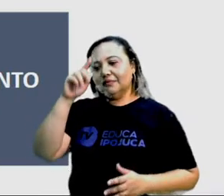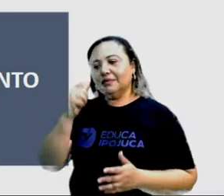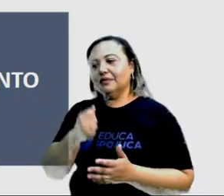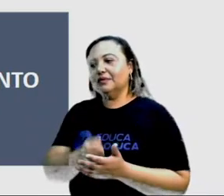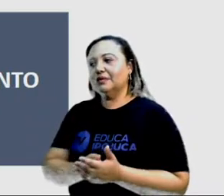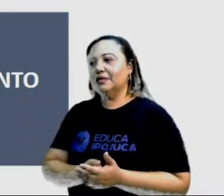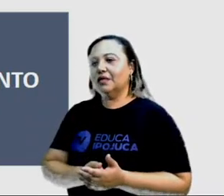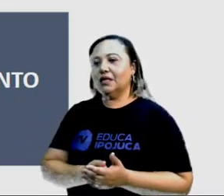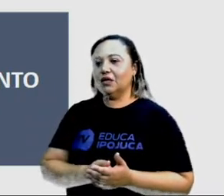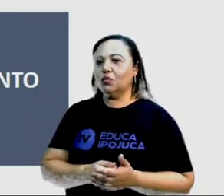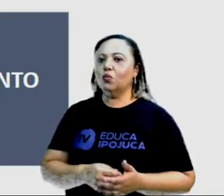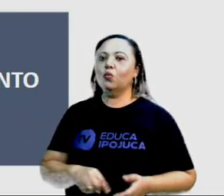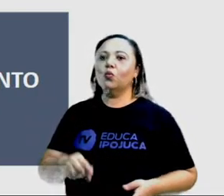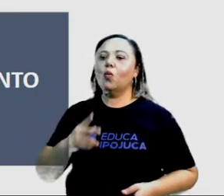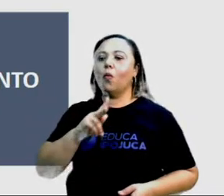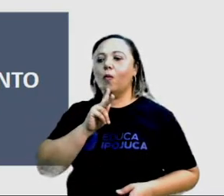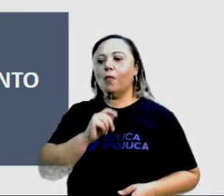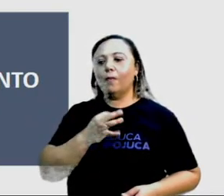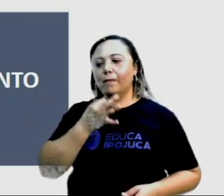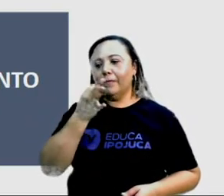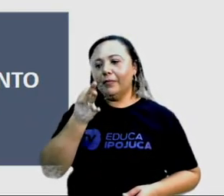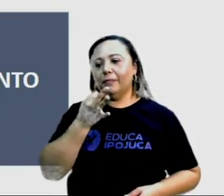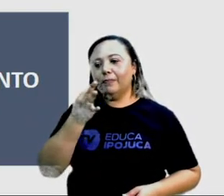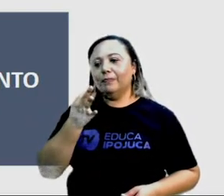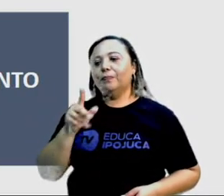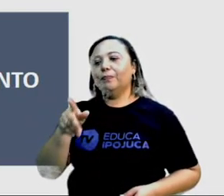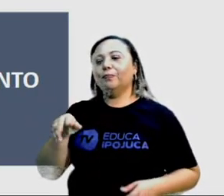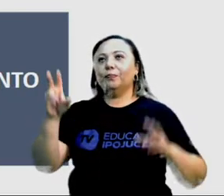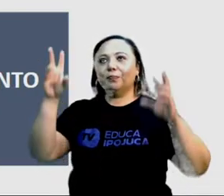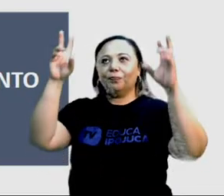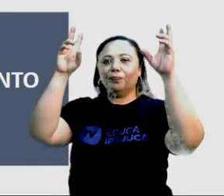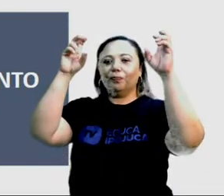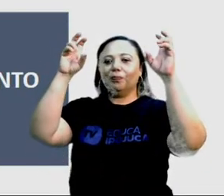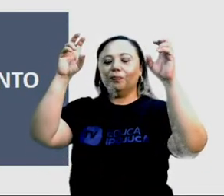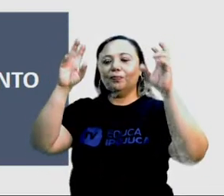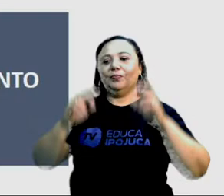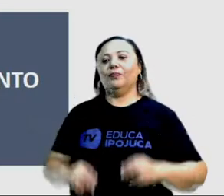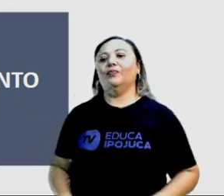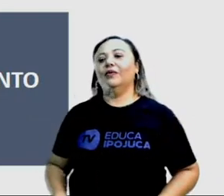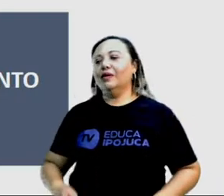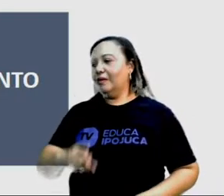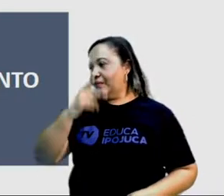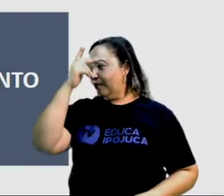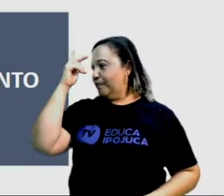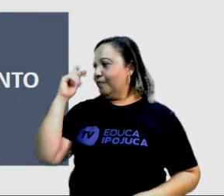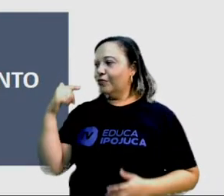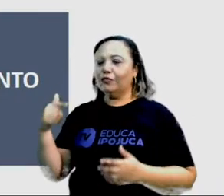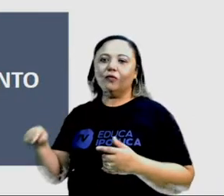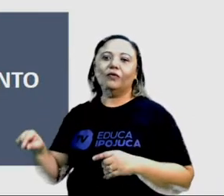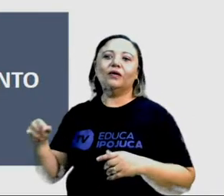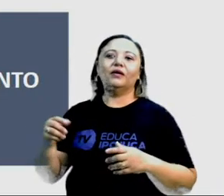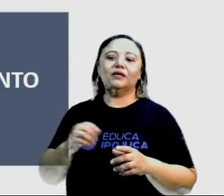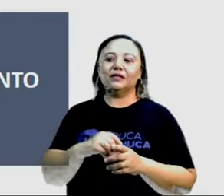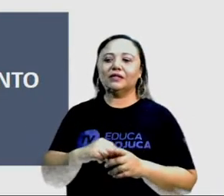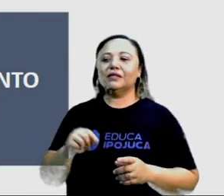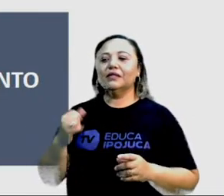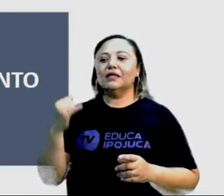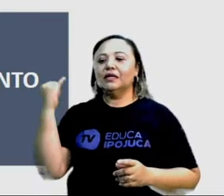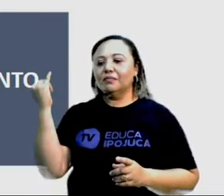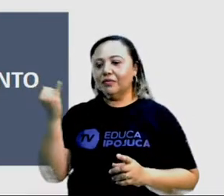vista. Defende uma opinião sobre um determinado assunto que é polêmico, que é importante para a sociedade.